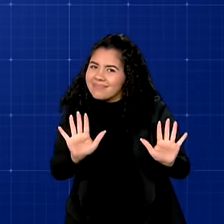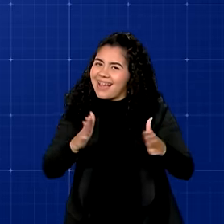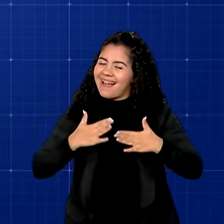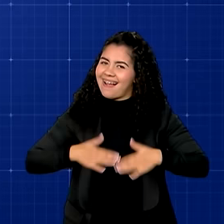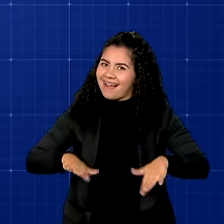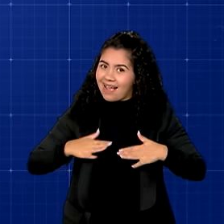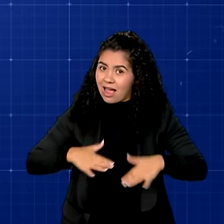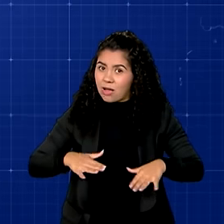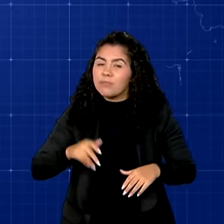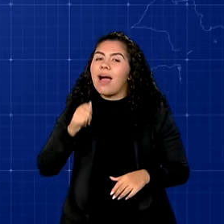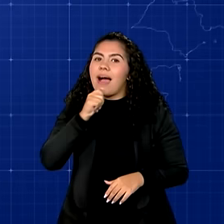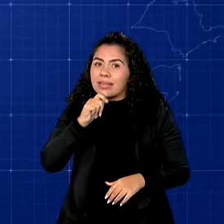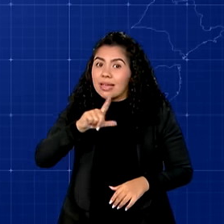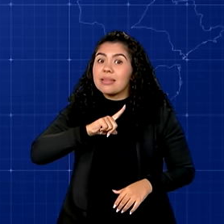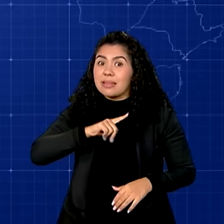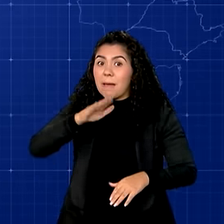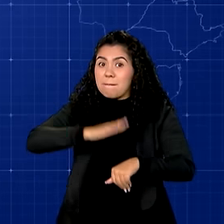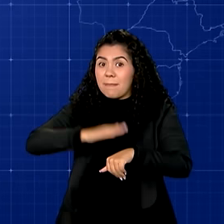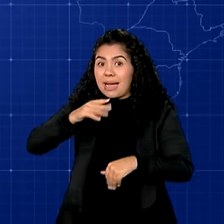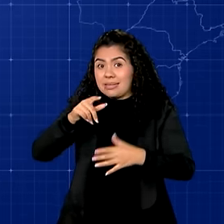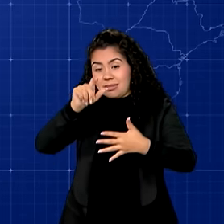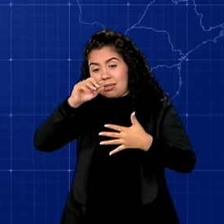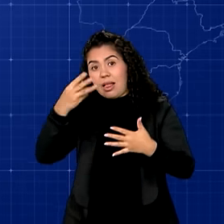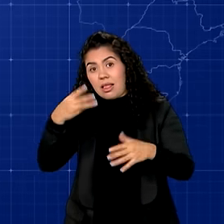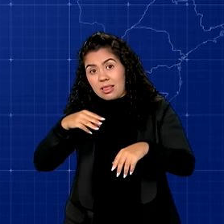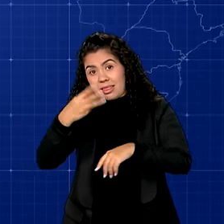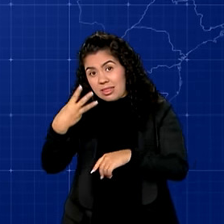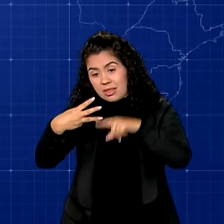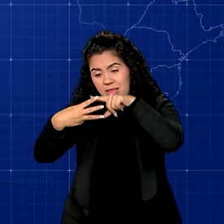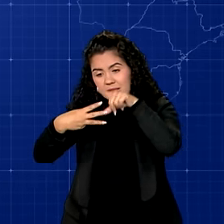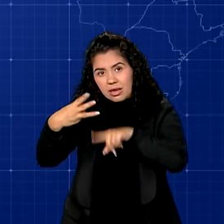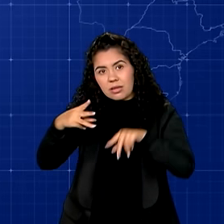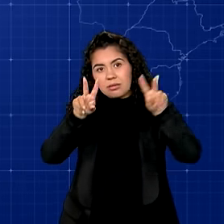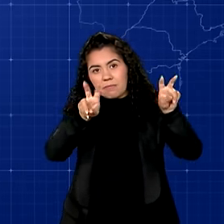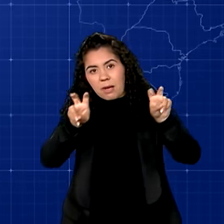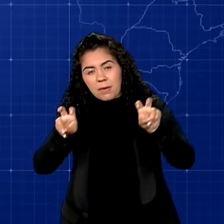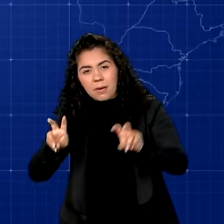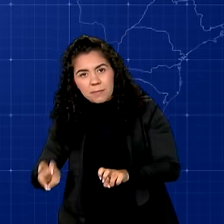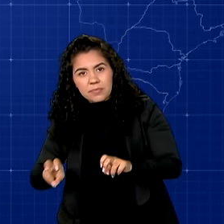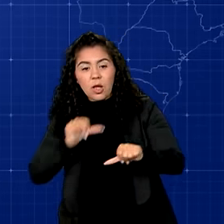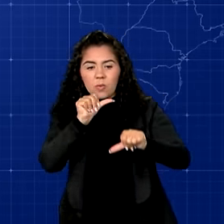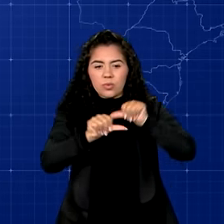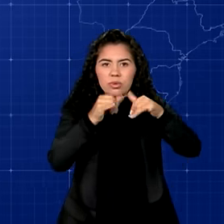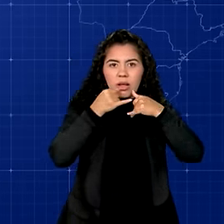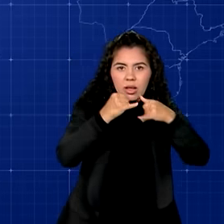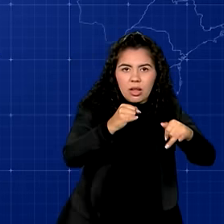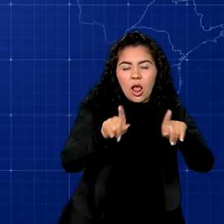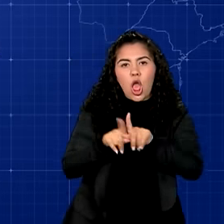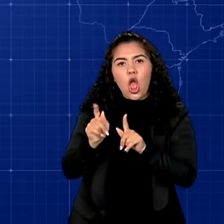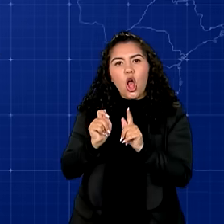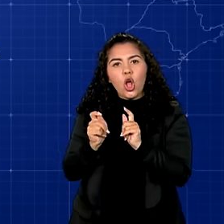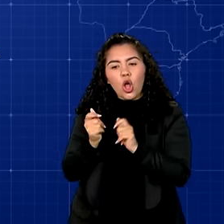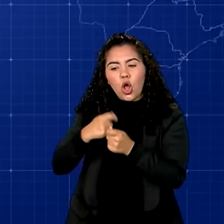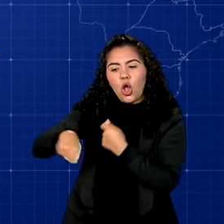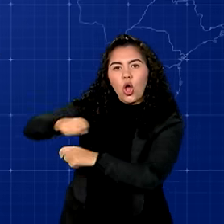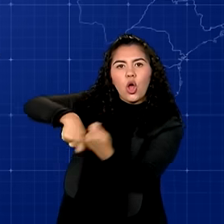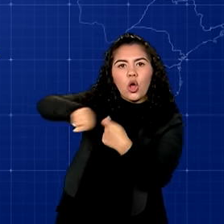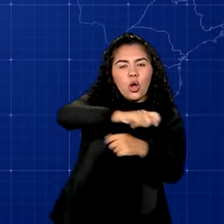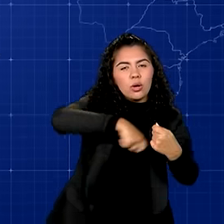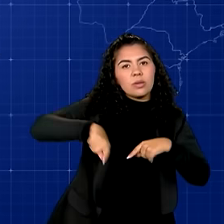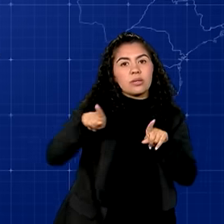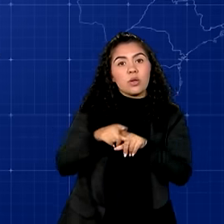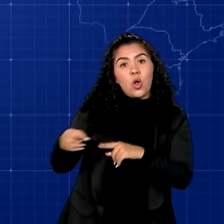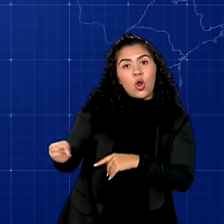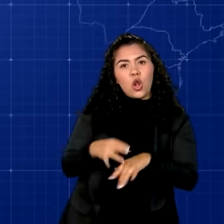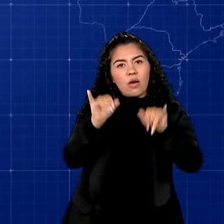O plano ainda tem mais outros três eixos. O de transição energética, o de economia circular e o de nova infraestrutura